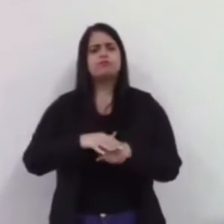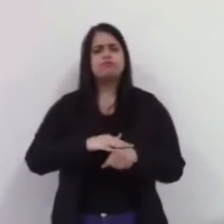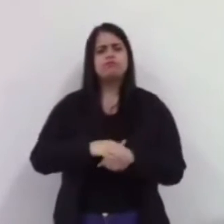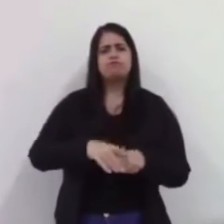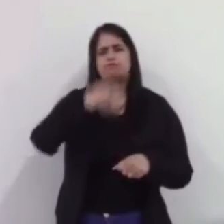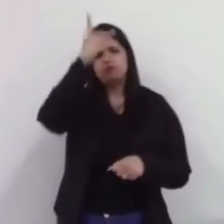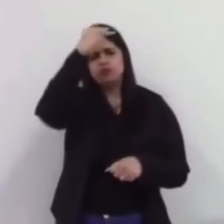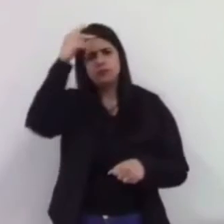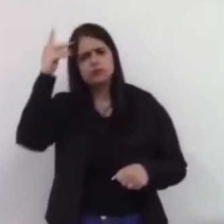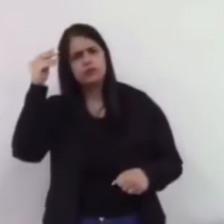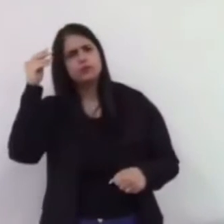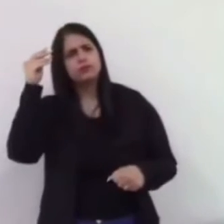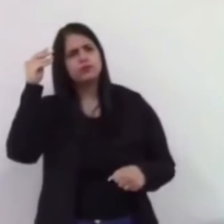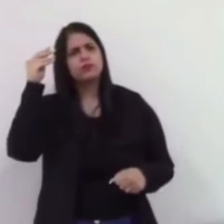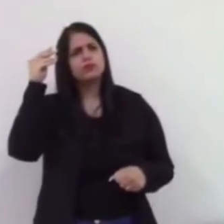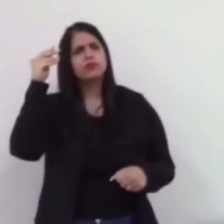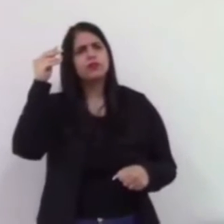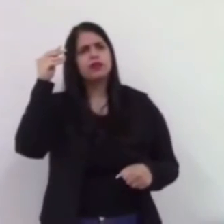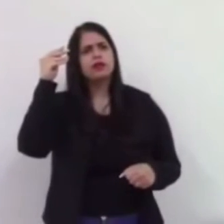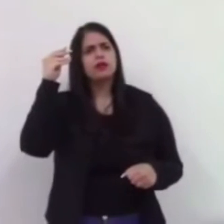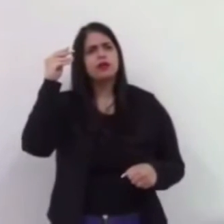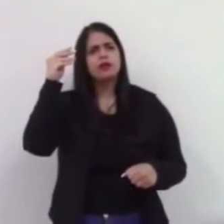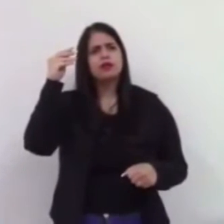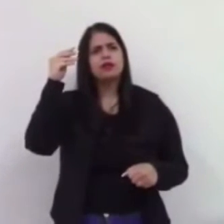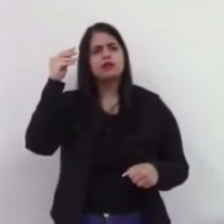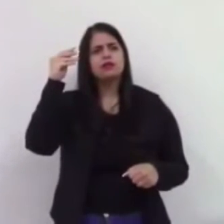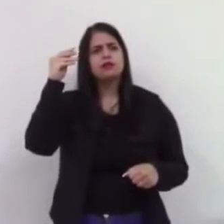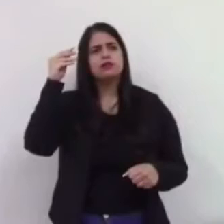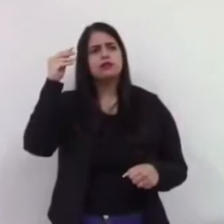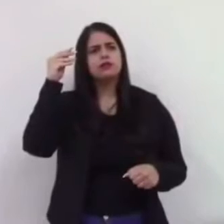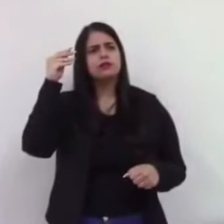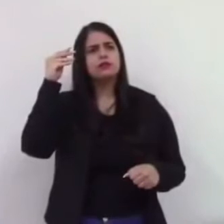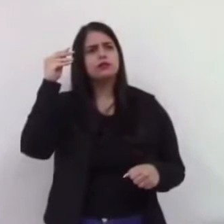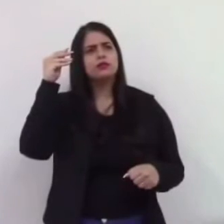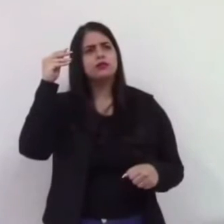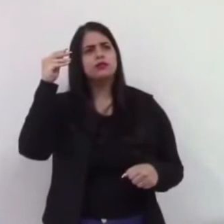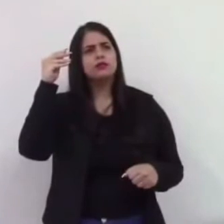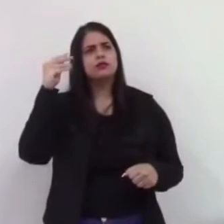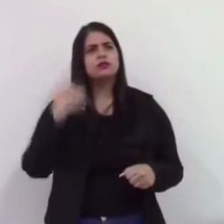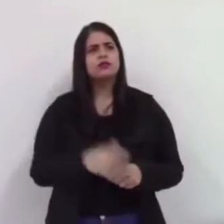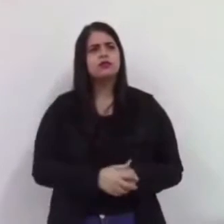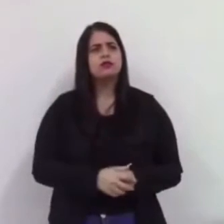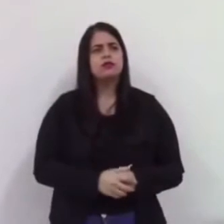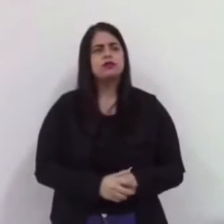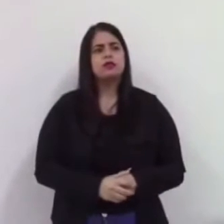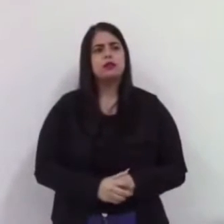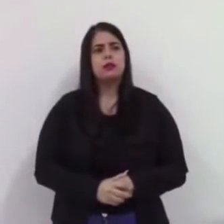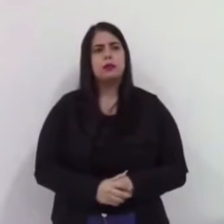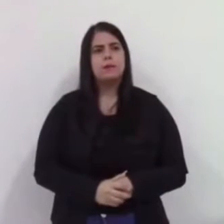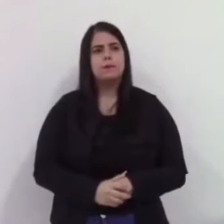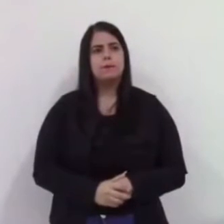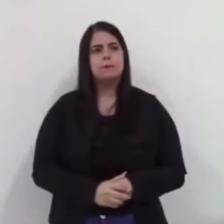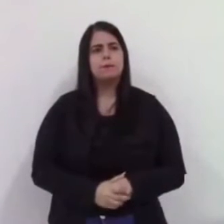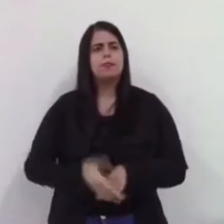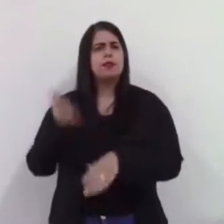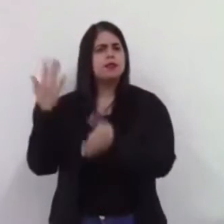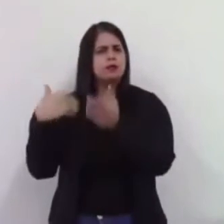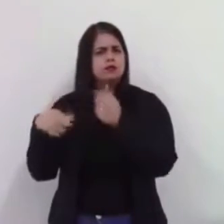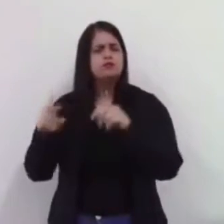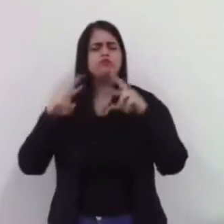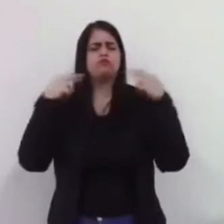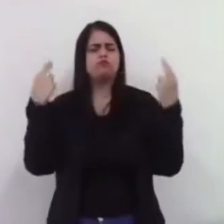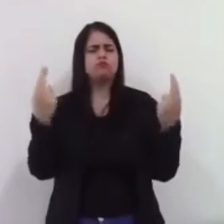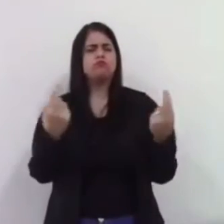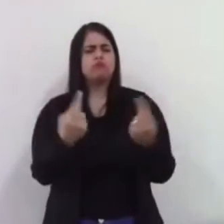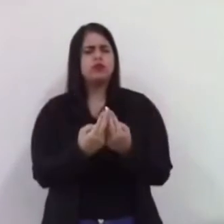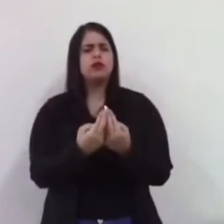saber. Eu recebi uma informação agora, eu acho que é, se eu estiver equivocado, na outra sessão peço desculpa, porque